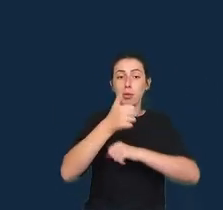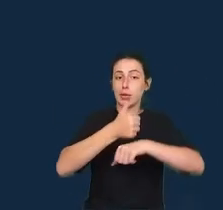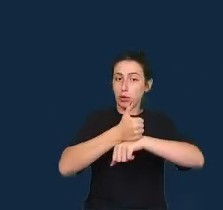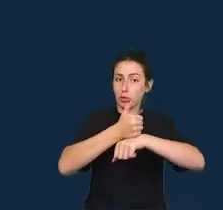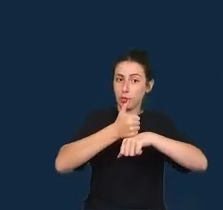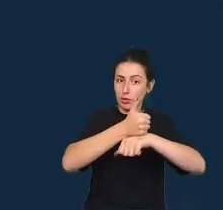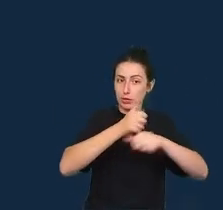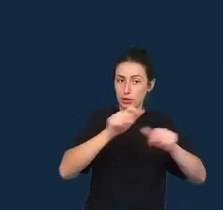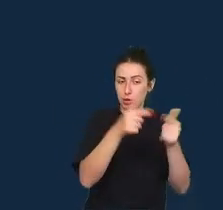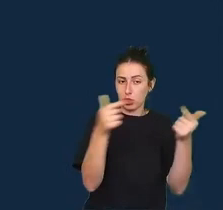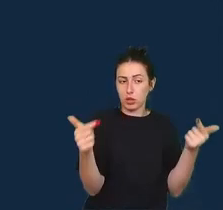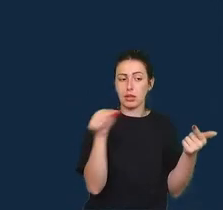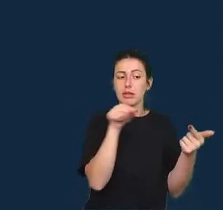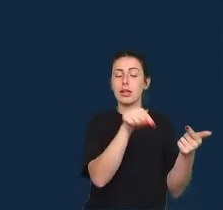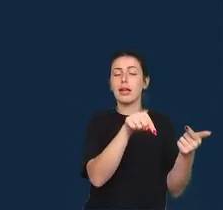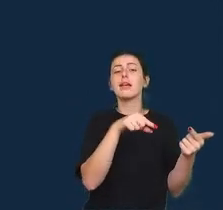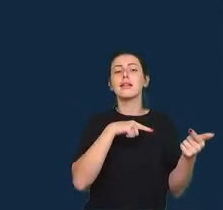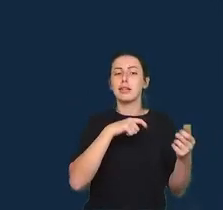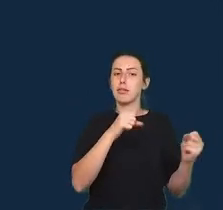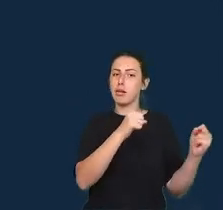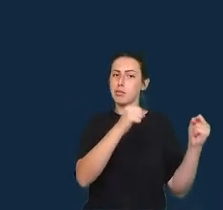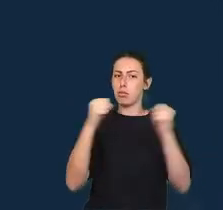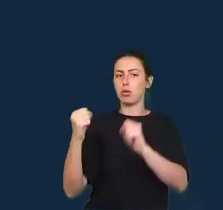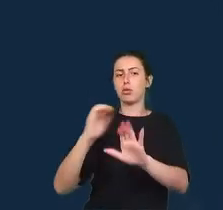de um poder mais algorítmico.